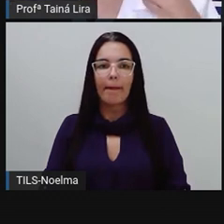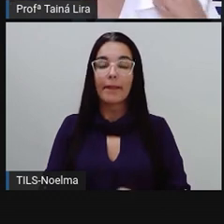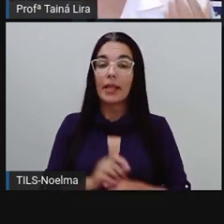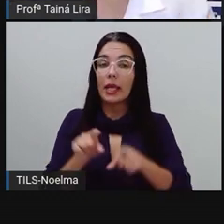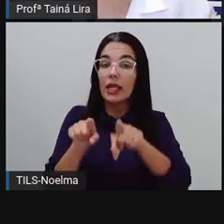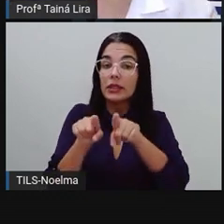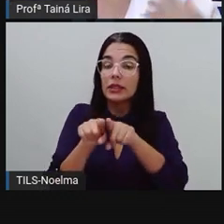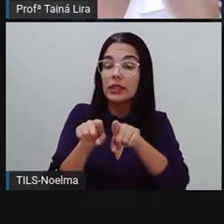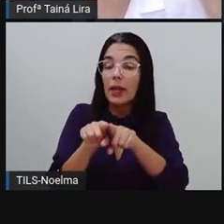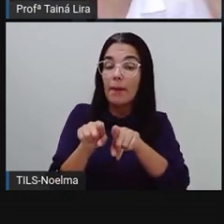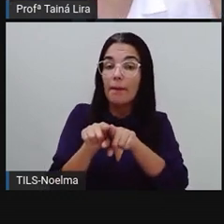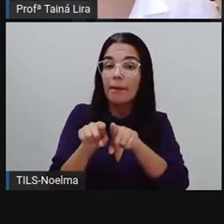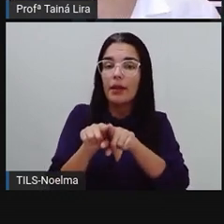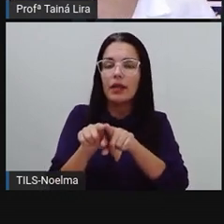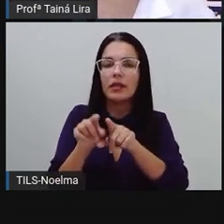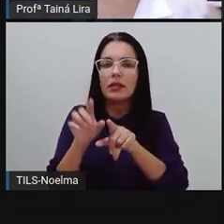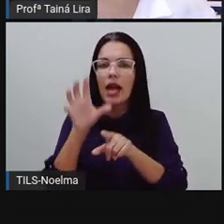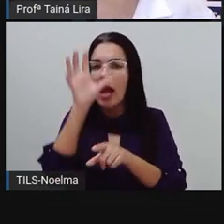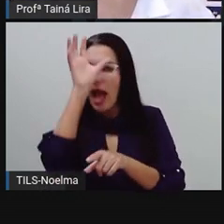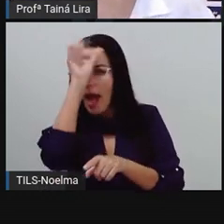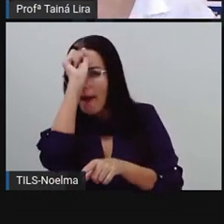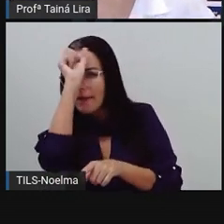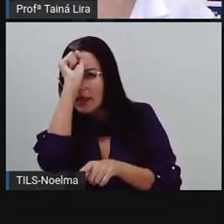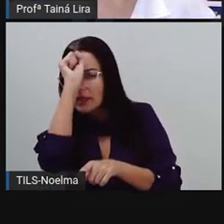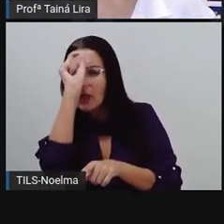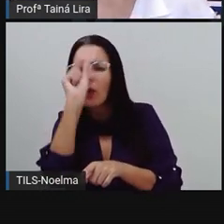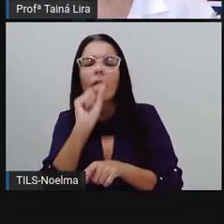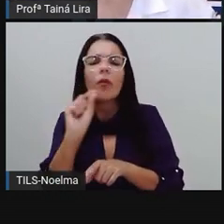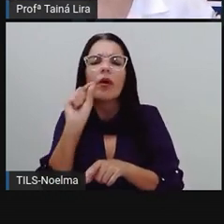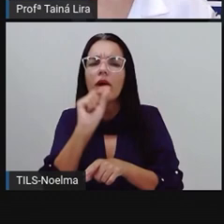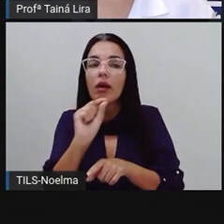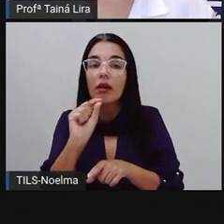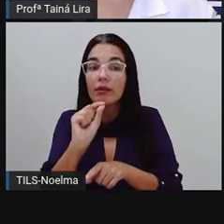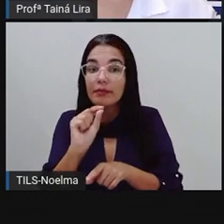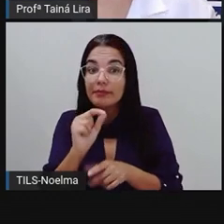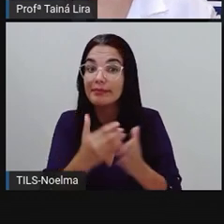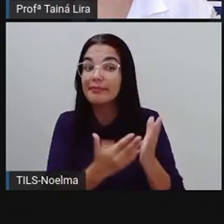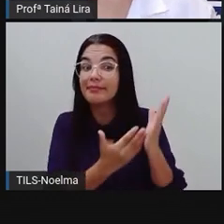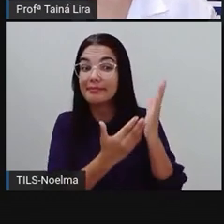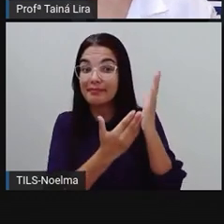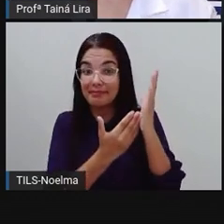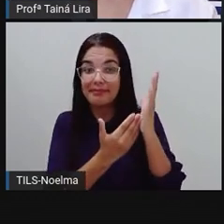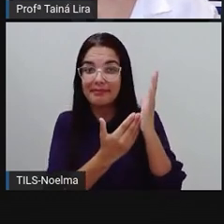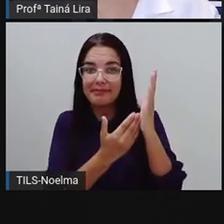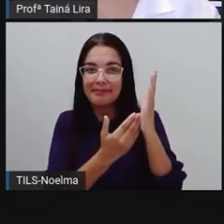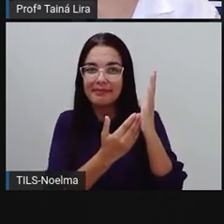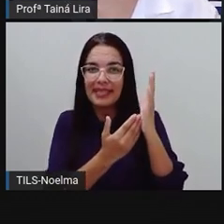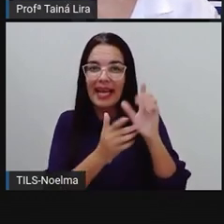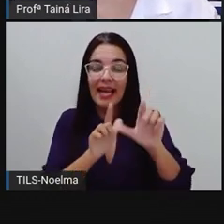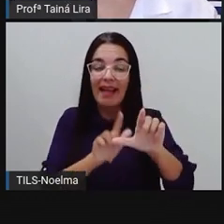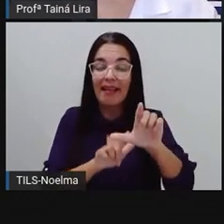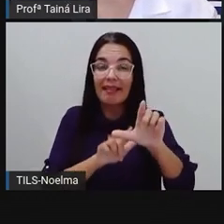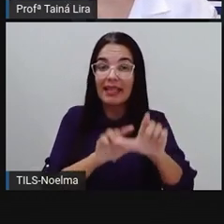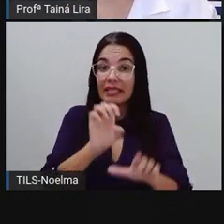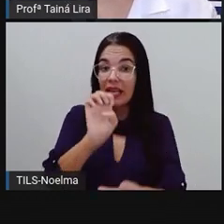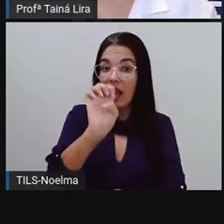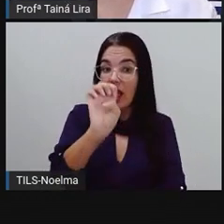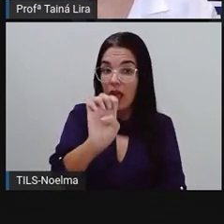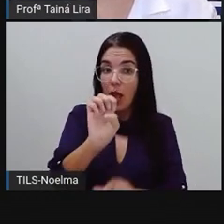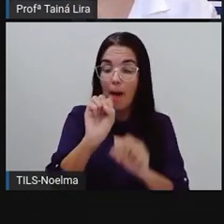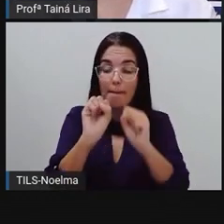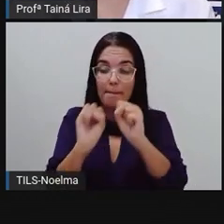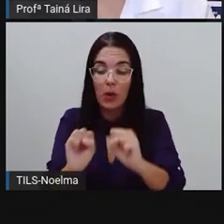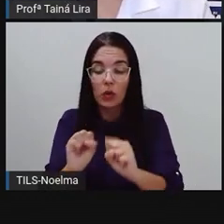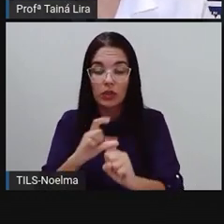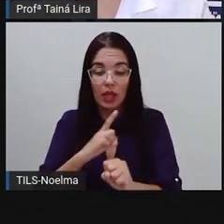disso, Pró, a descobriu mais alguma coisa. Olha lá o que a gente descobriu. A letra E pode